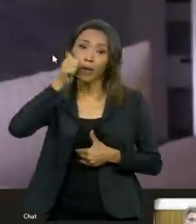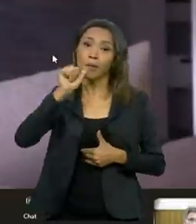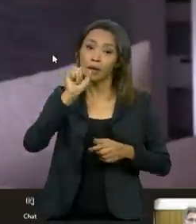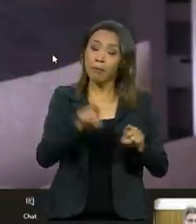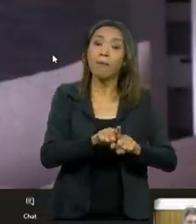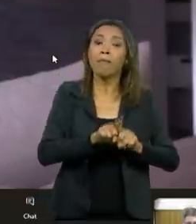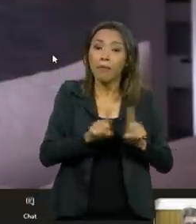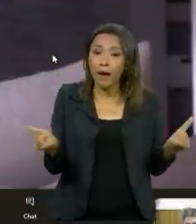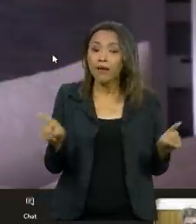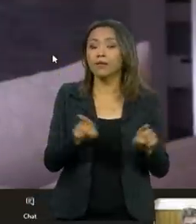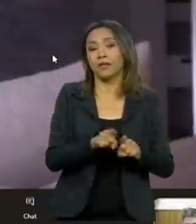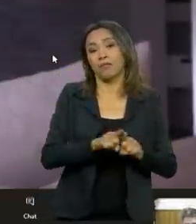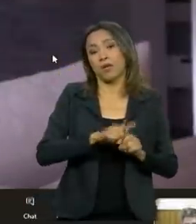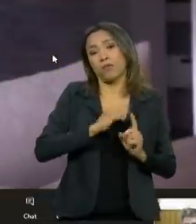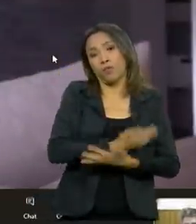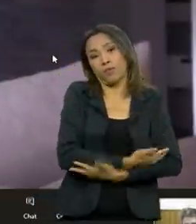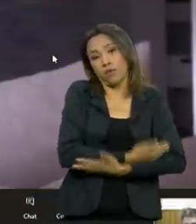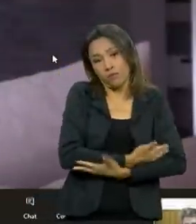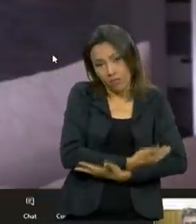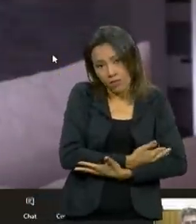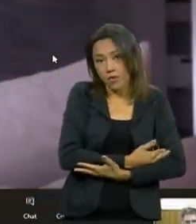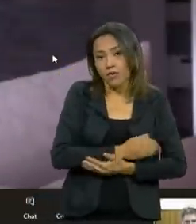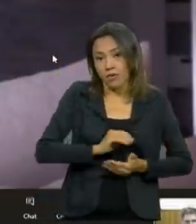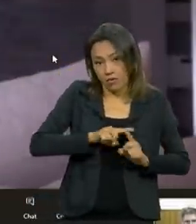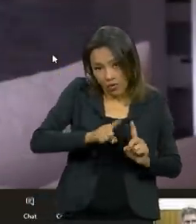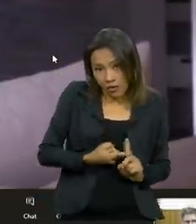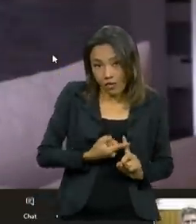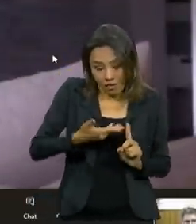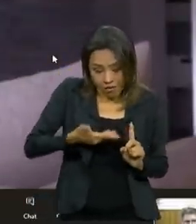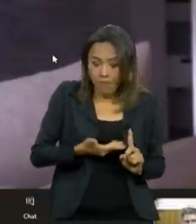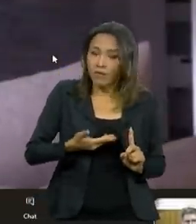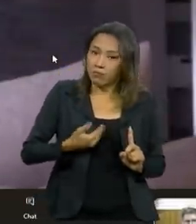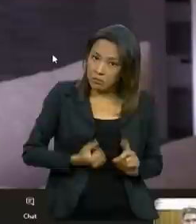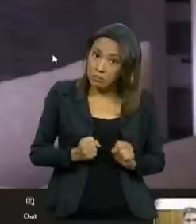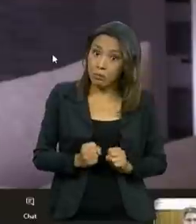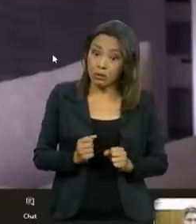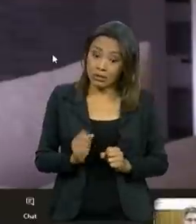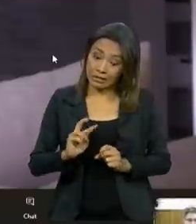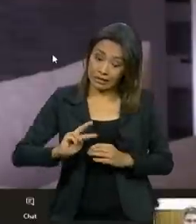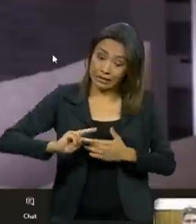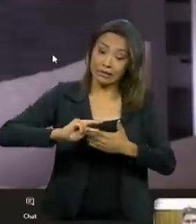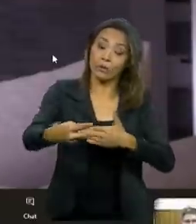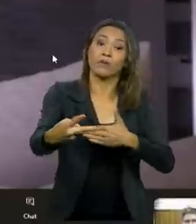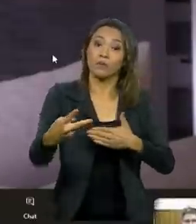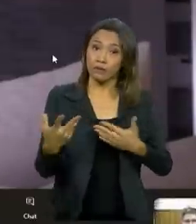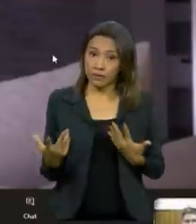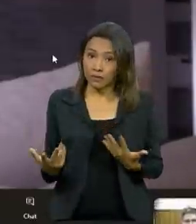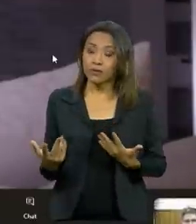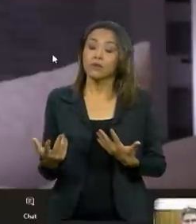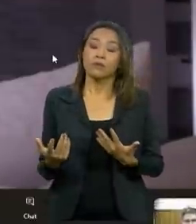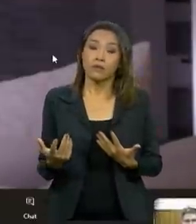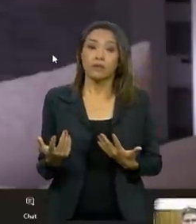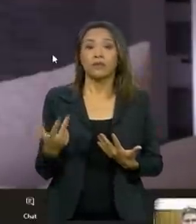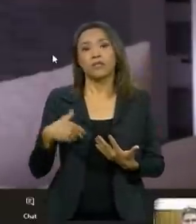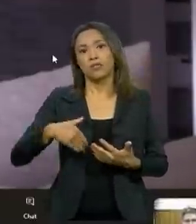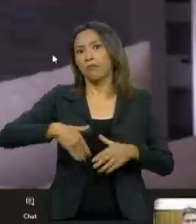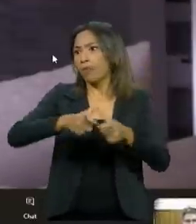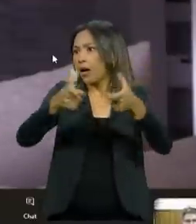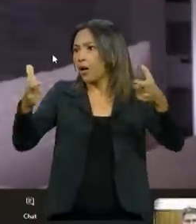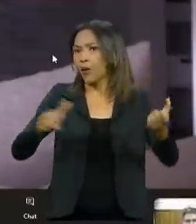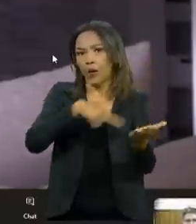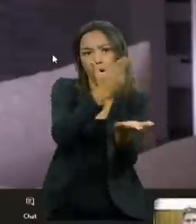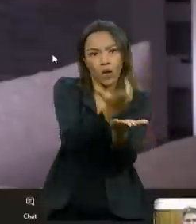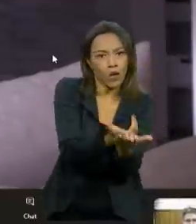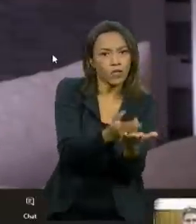feto, de prematuridade e maiores complicações com maior taxa de internações em